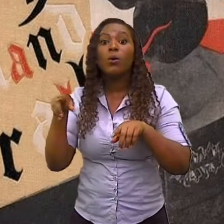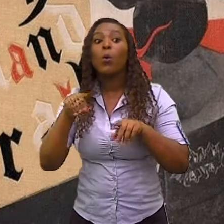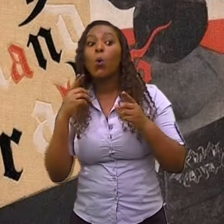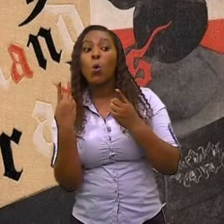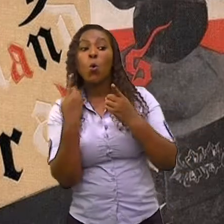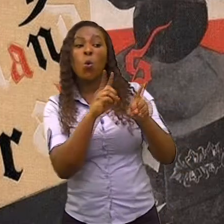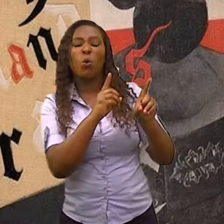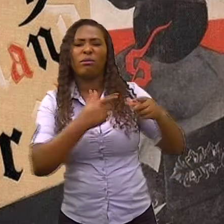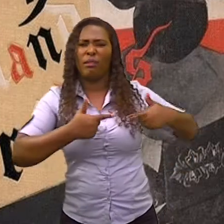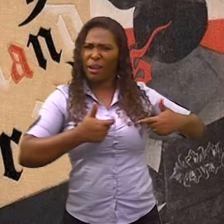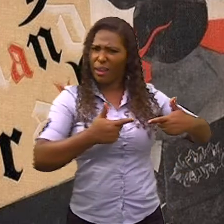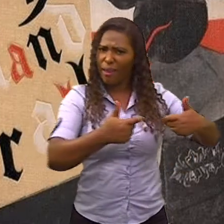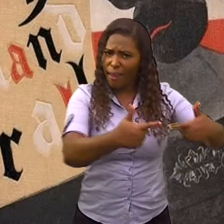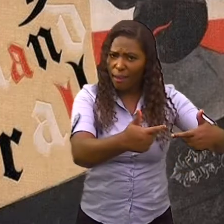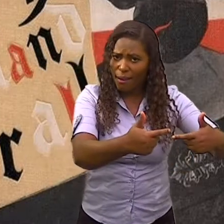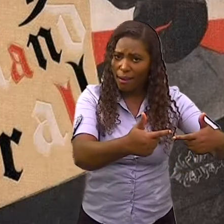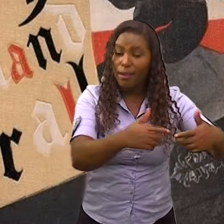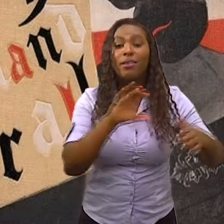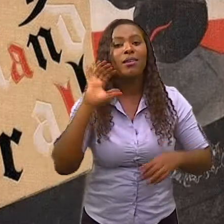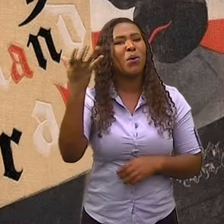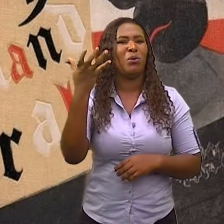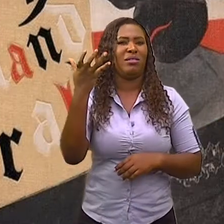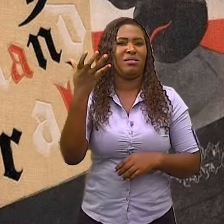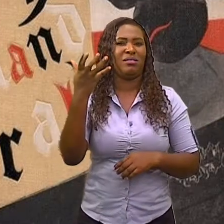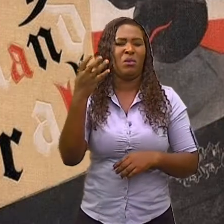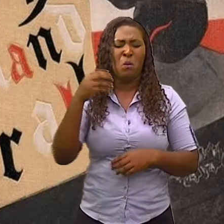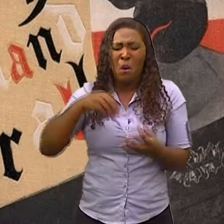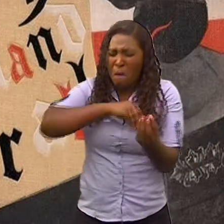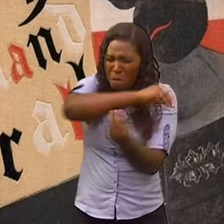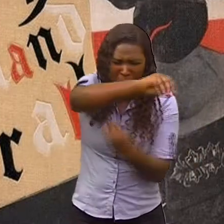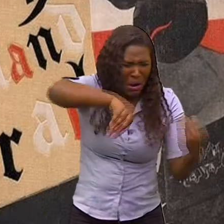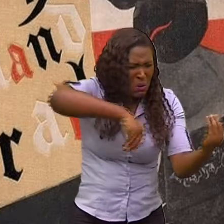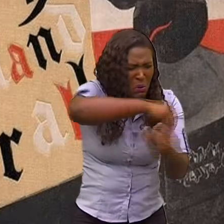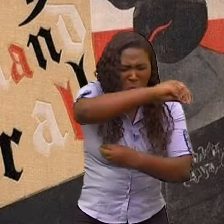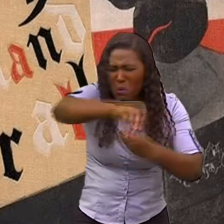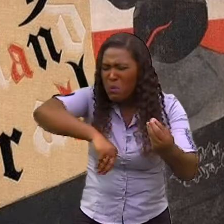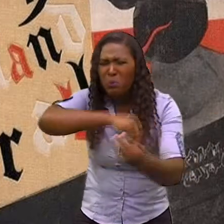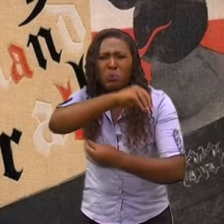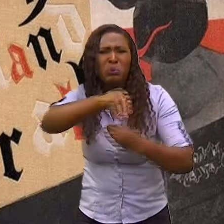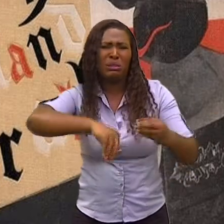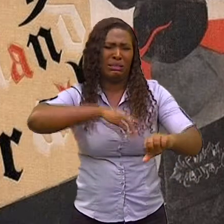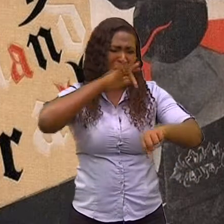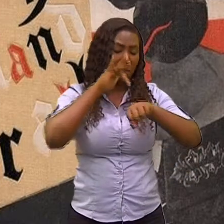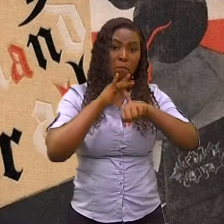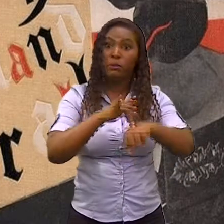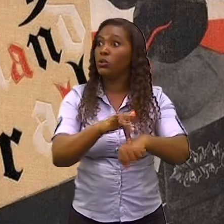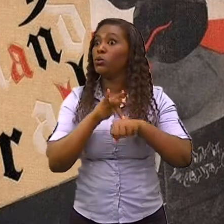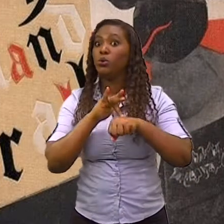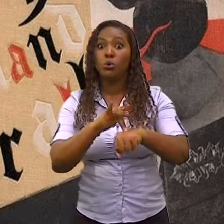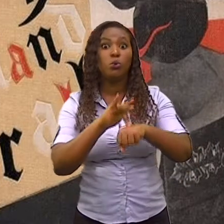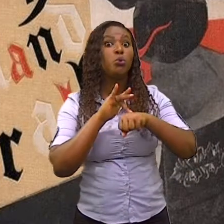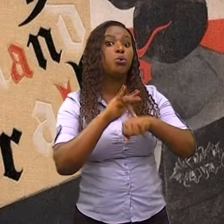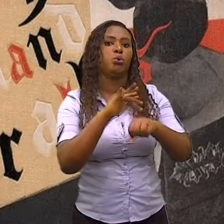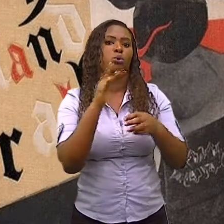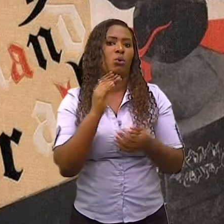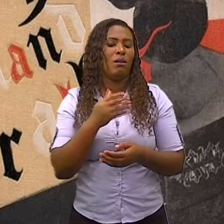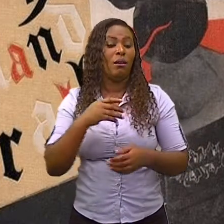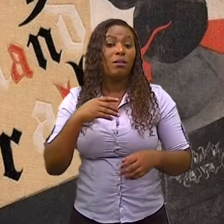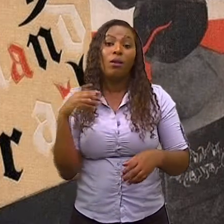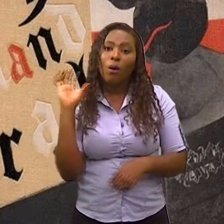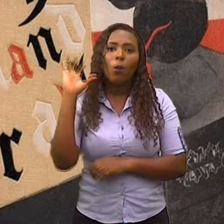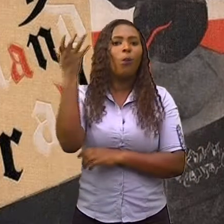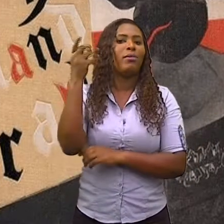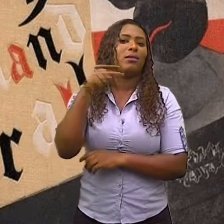denunciando de forma irônica toda aquela loucura que estava acontecendo e também sendo a negação total da